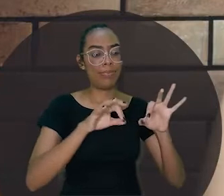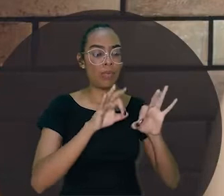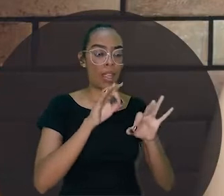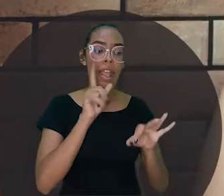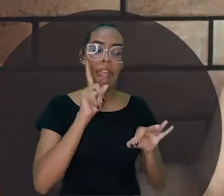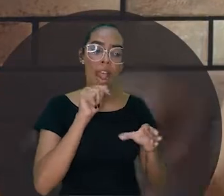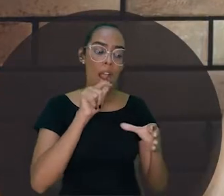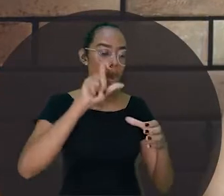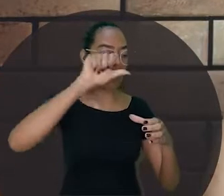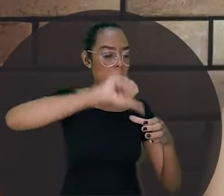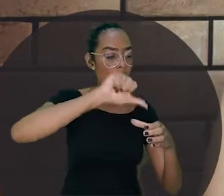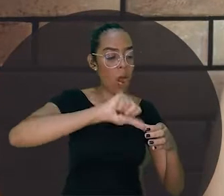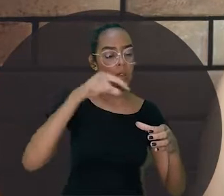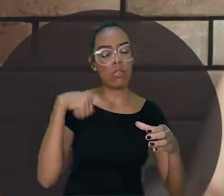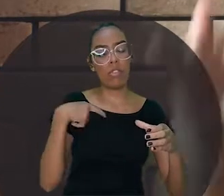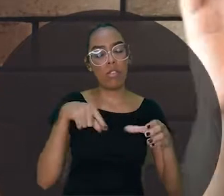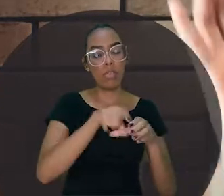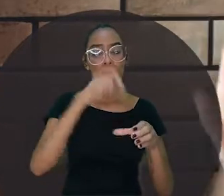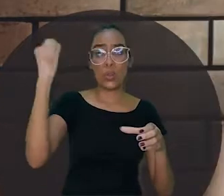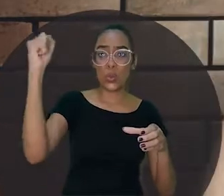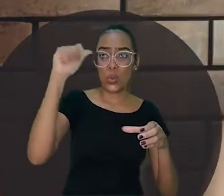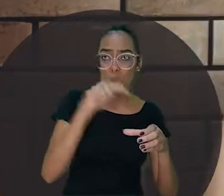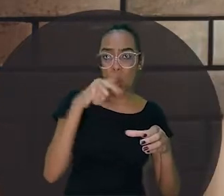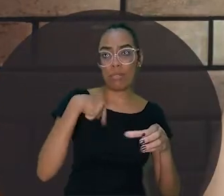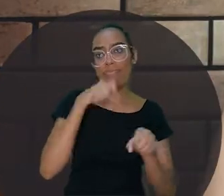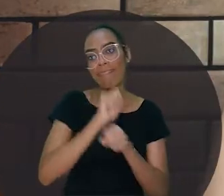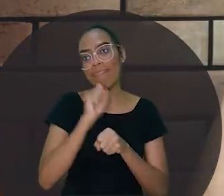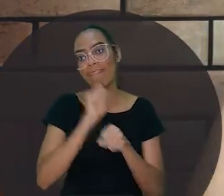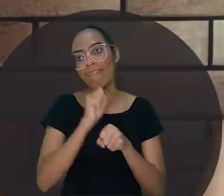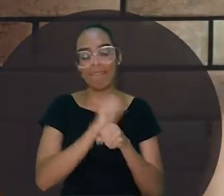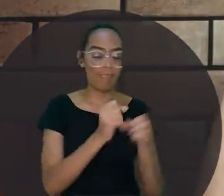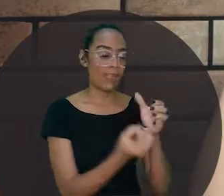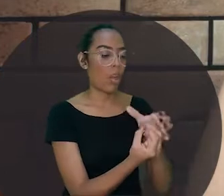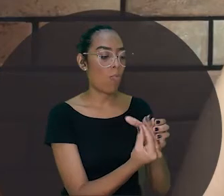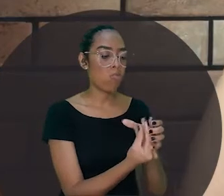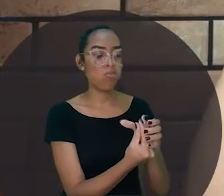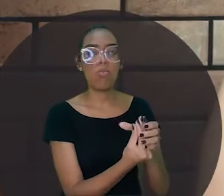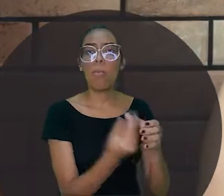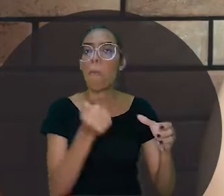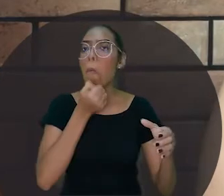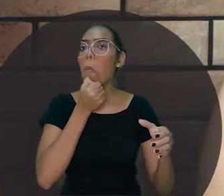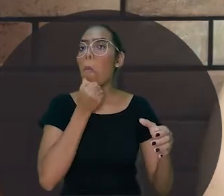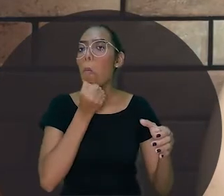adubou, colocou água, colocou o jarrinho no sol e ficou esperando germinar.